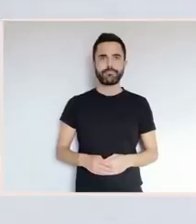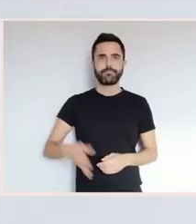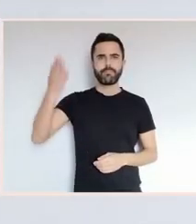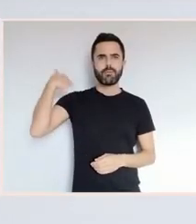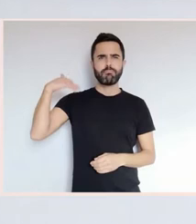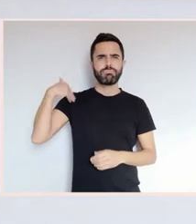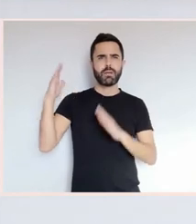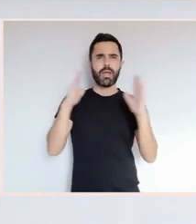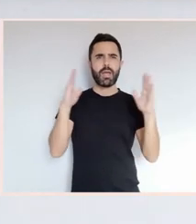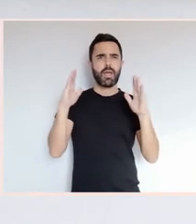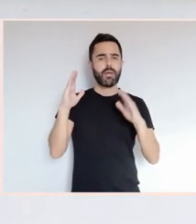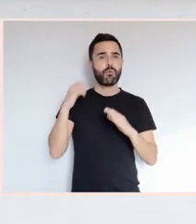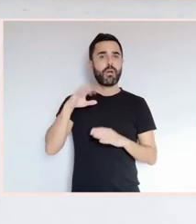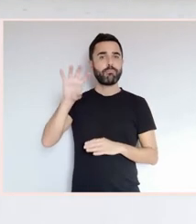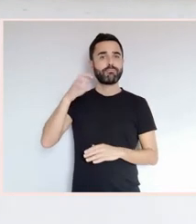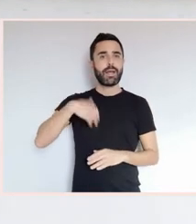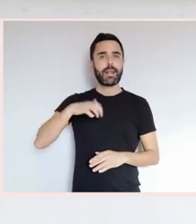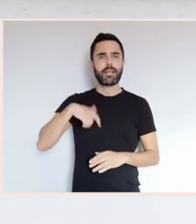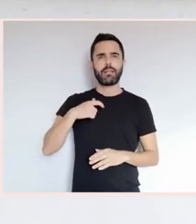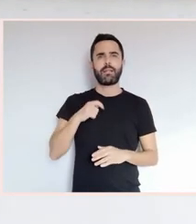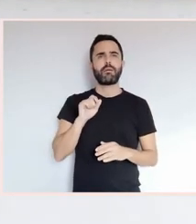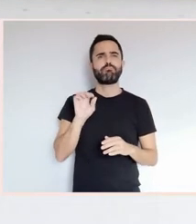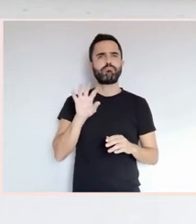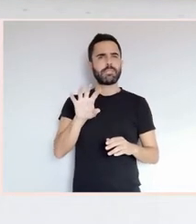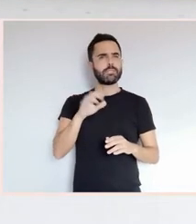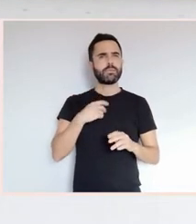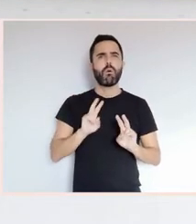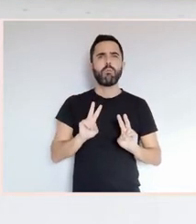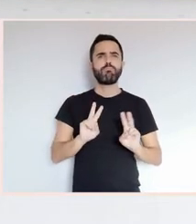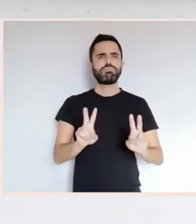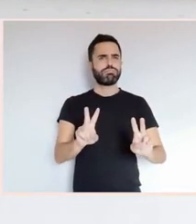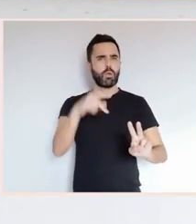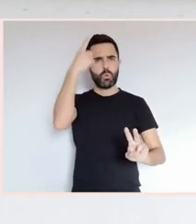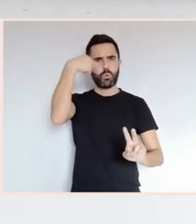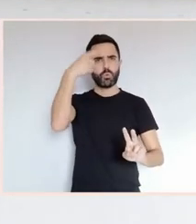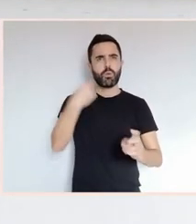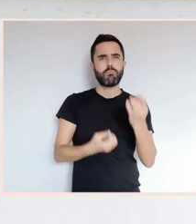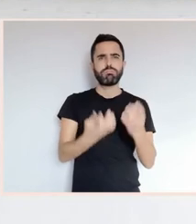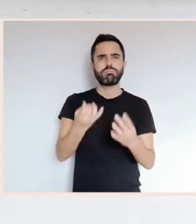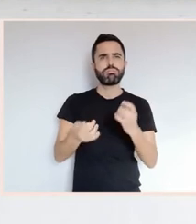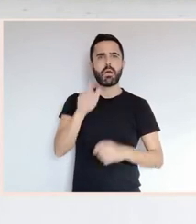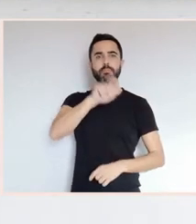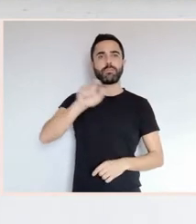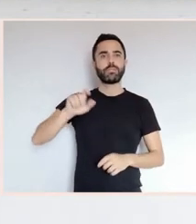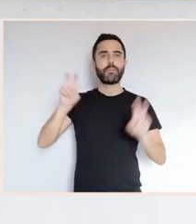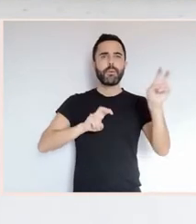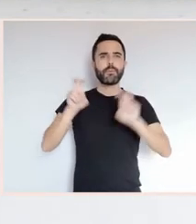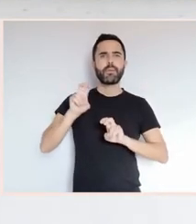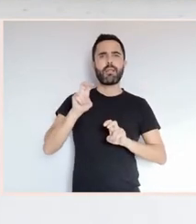A xentina daquela era un foco de efervescencia vital e cultural onde conversían xentes de distintas procedencias.